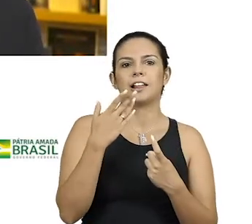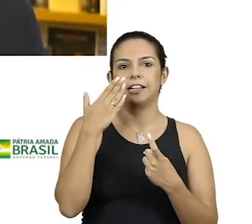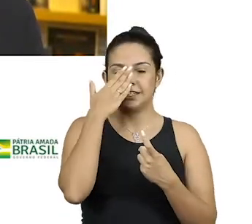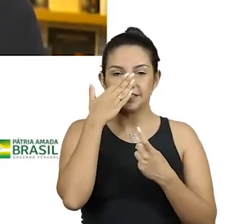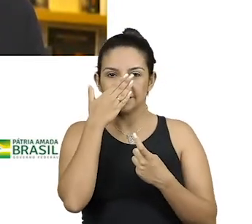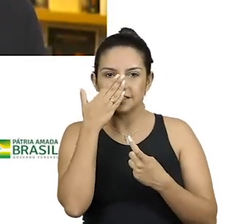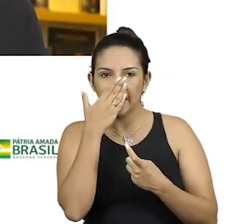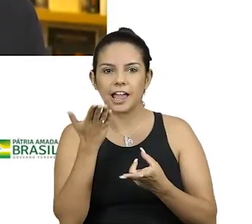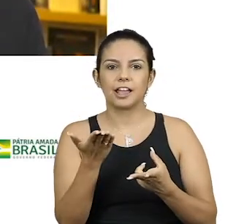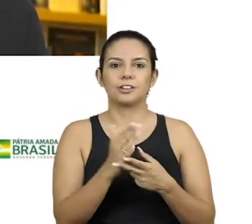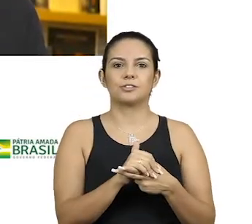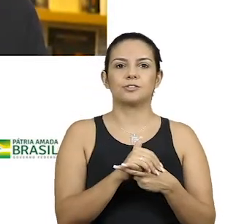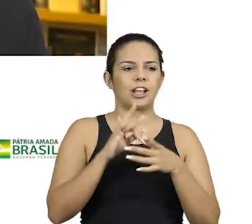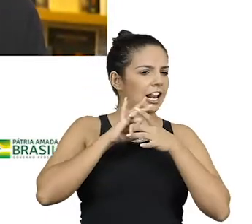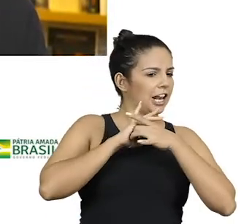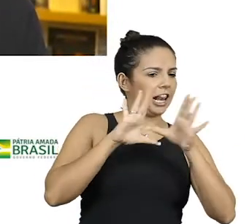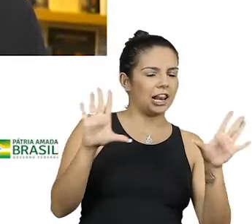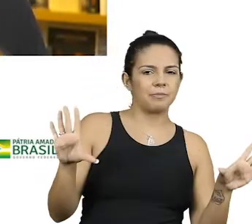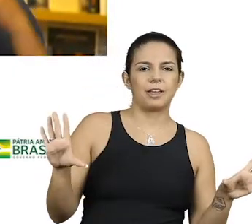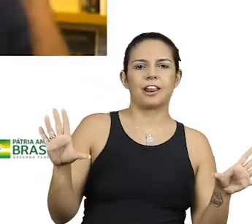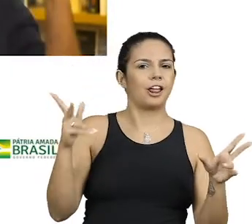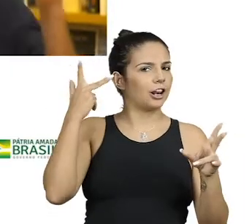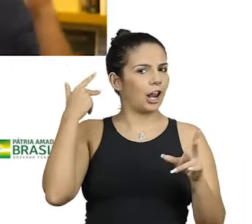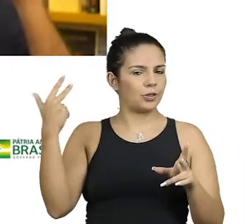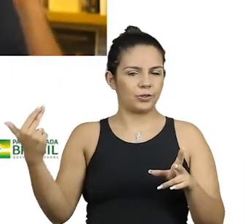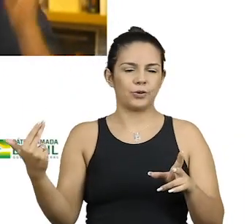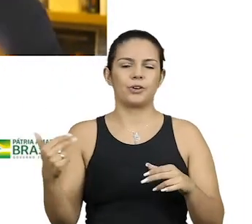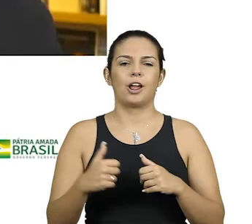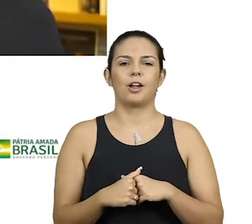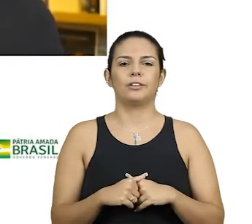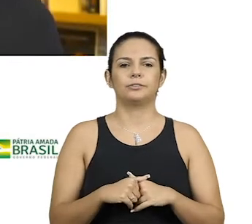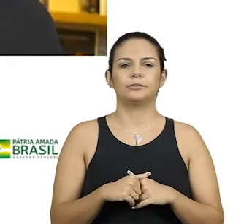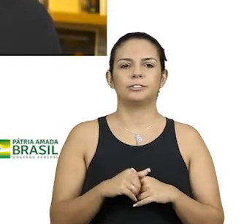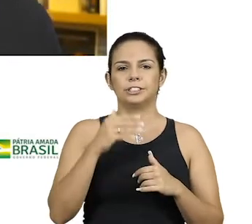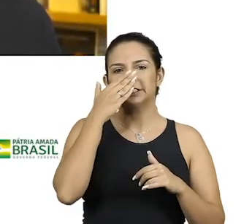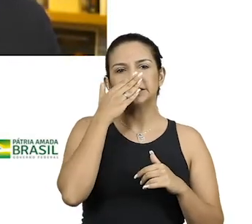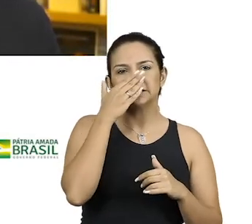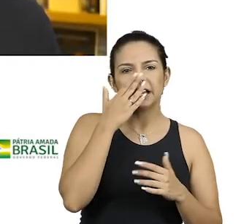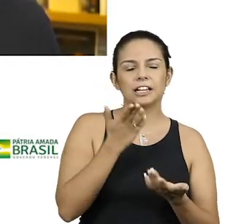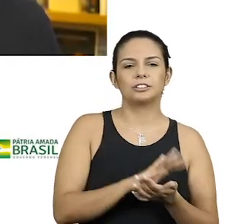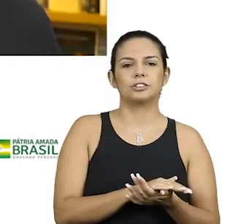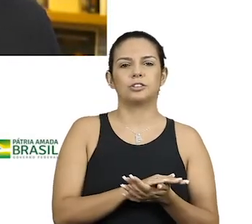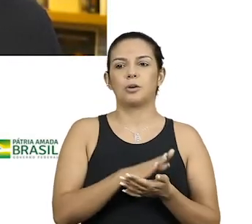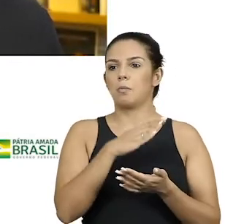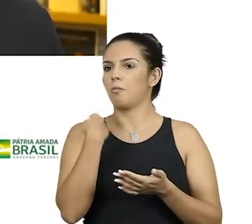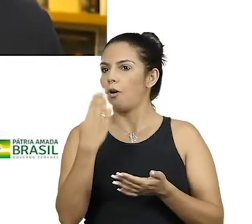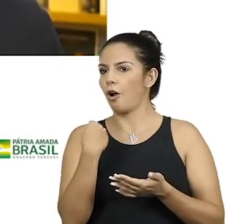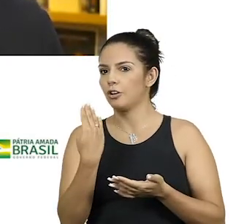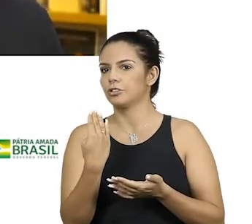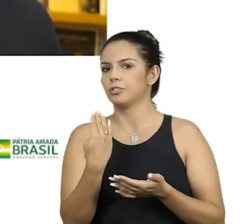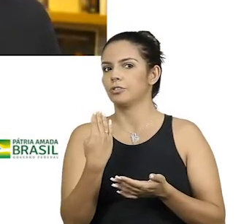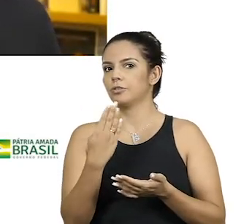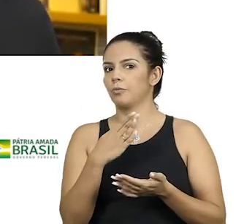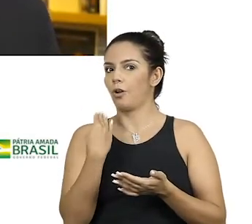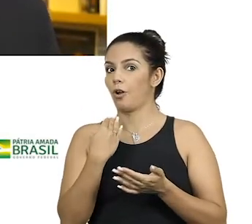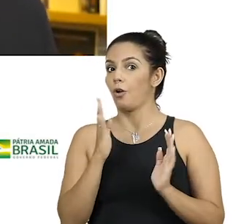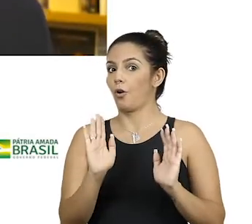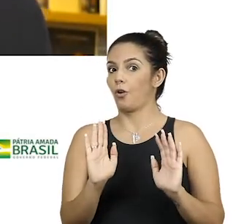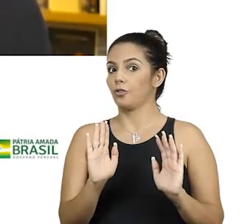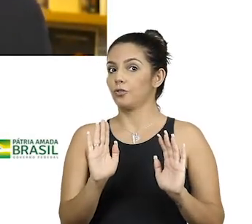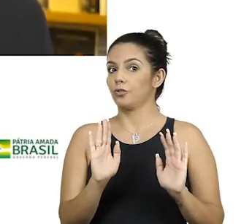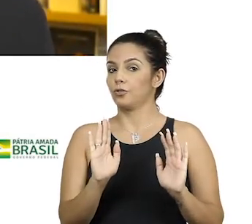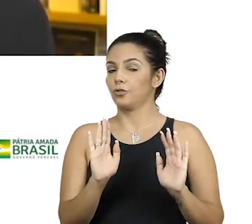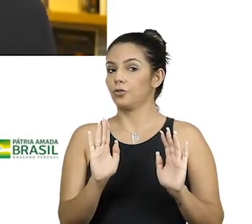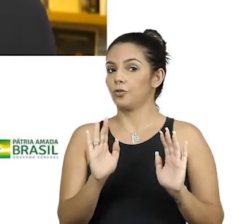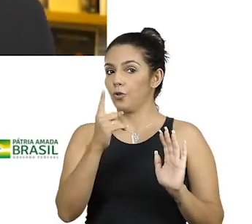liberalidade, uma naturalidade tremenda, sexo assim. morte não. Morte ainda é ou era o